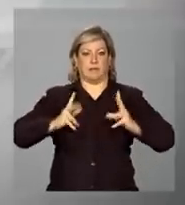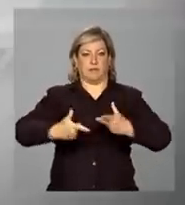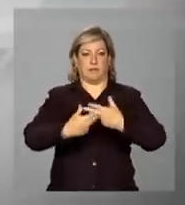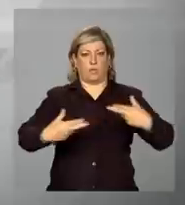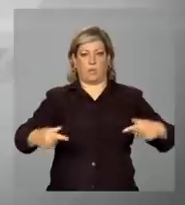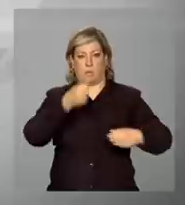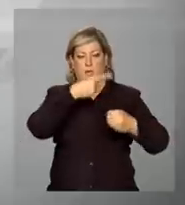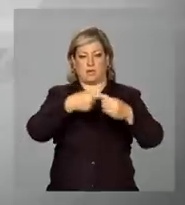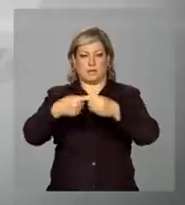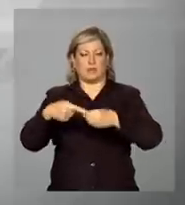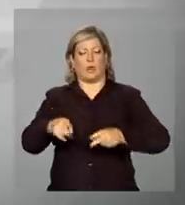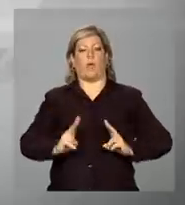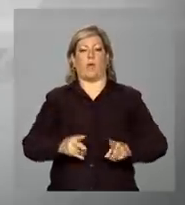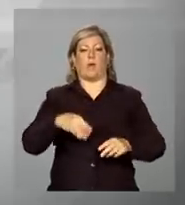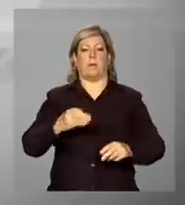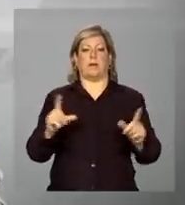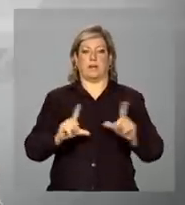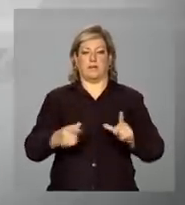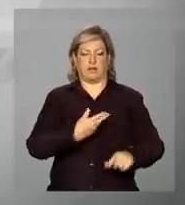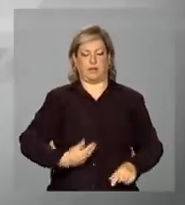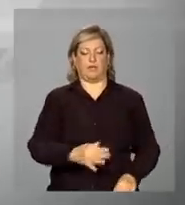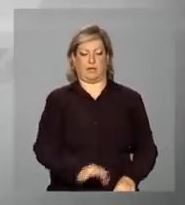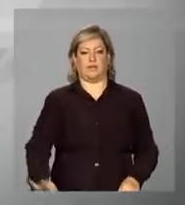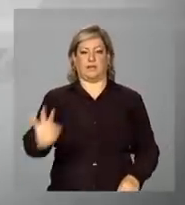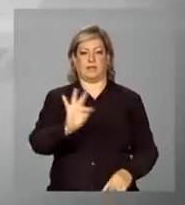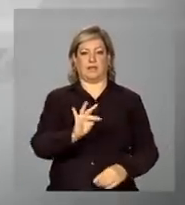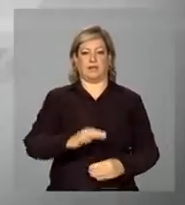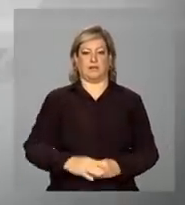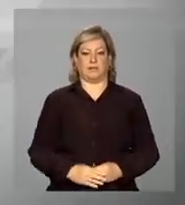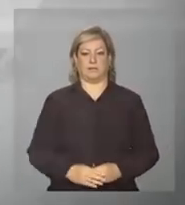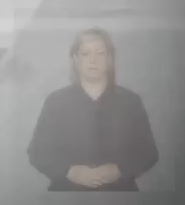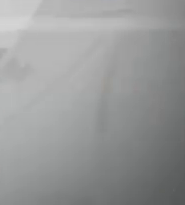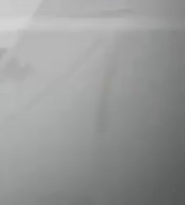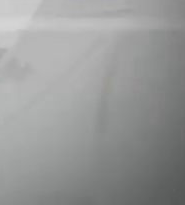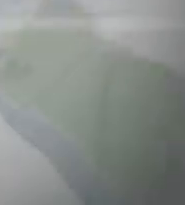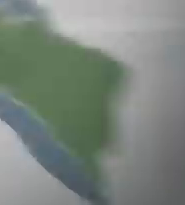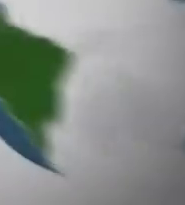paranaenses. Continue na NBR, a TV do Governo Federal.